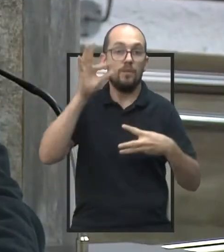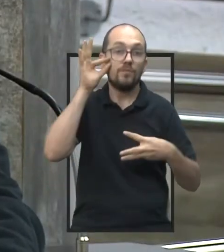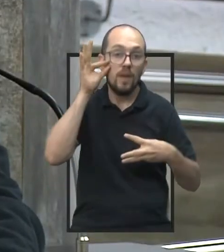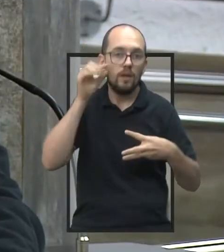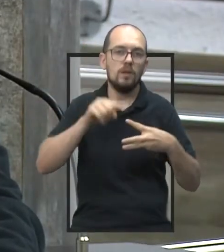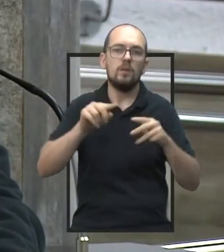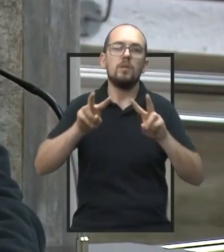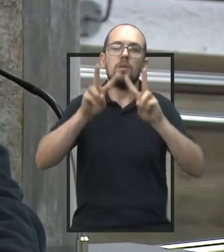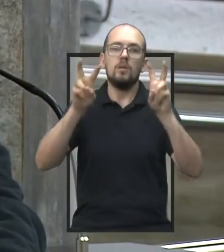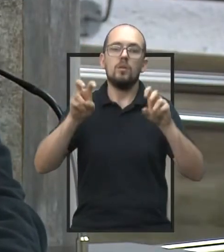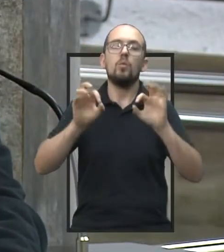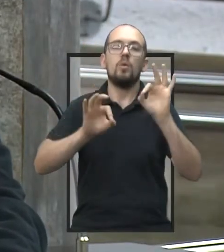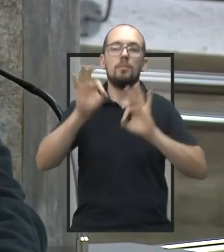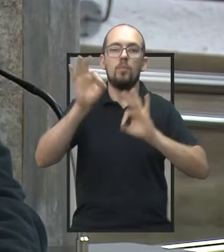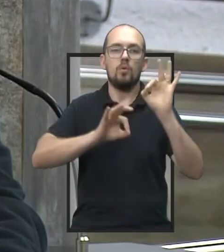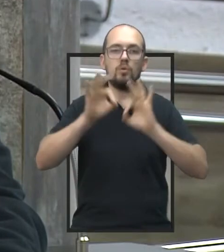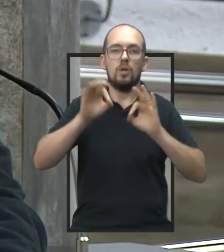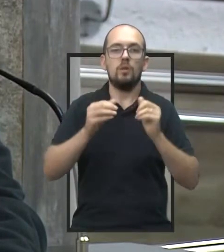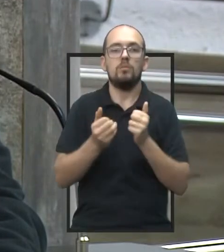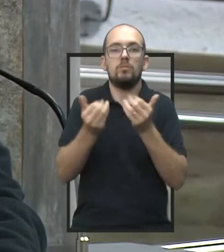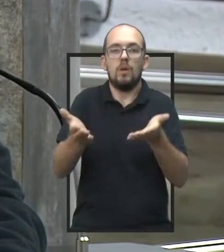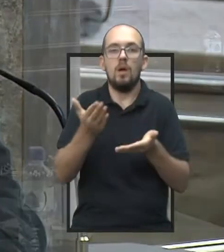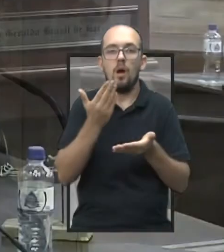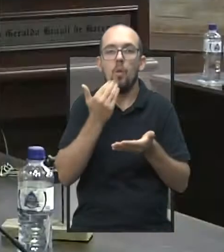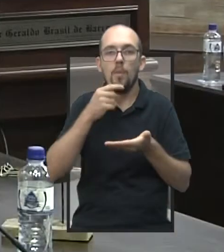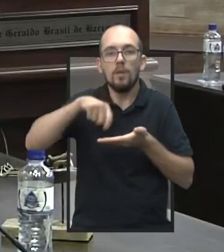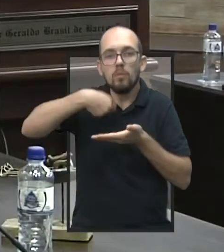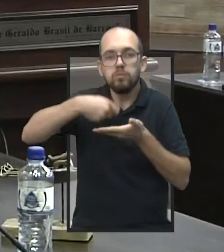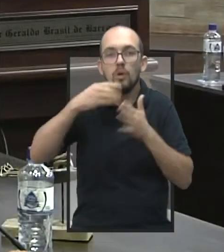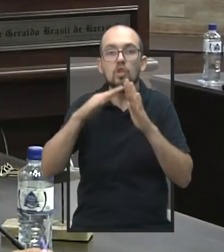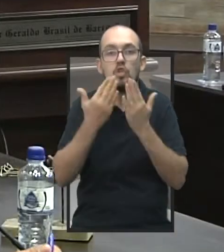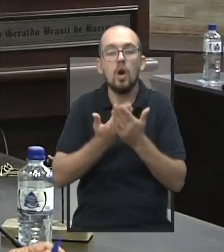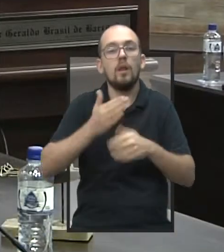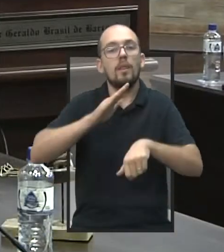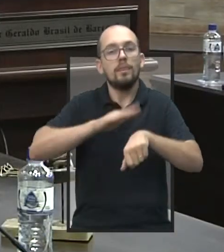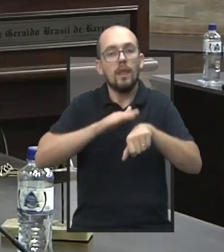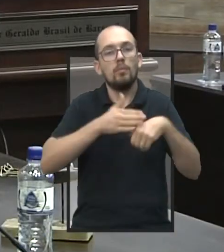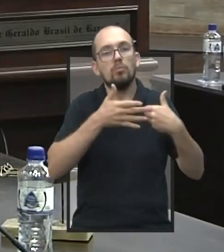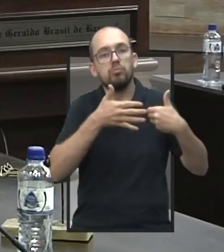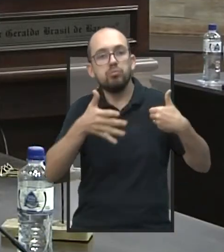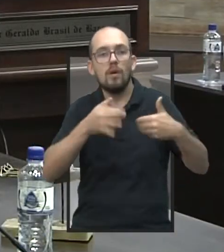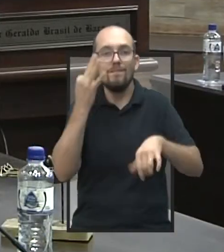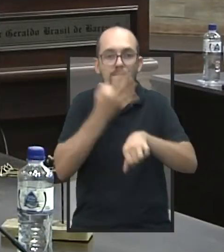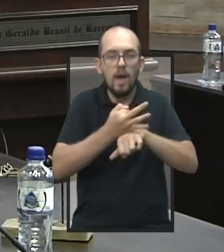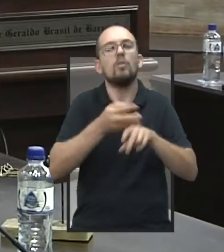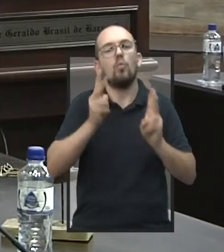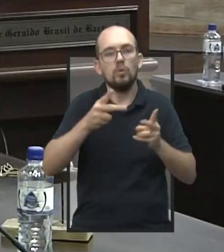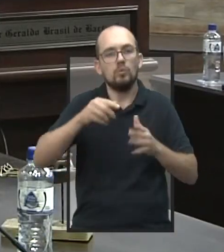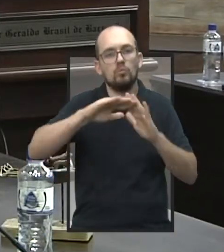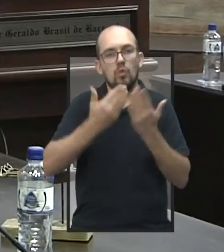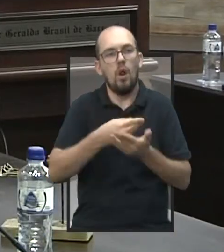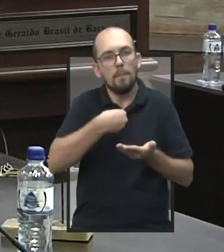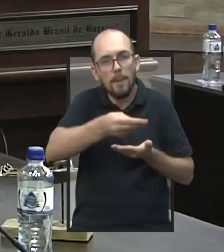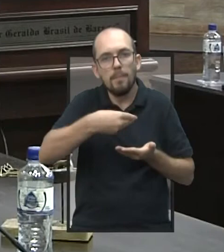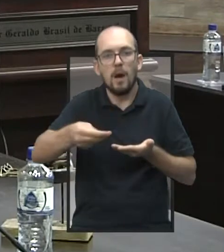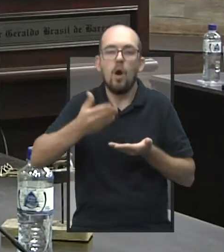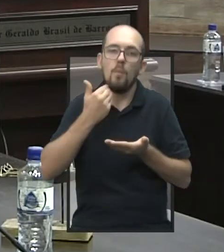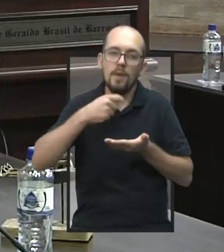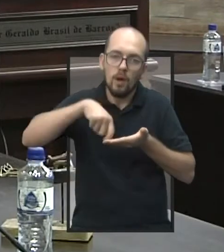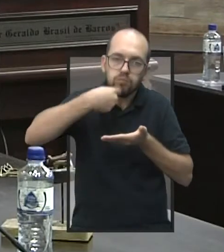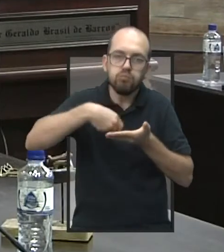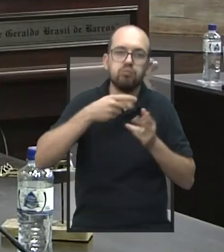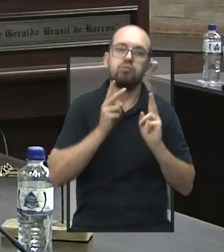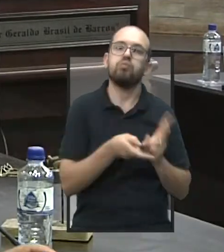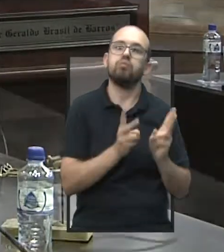projeto que trata sobre o fornecimento de merenda escolar durante o período de férias e recesso dos